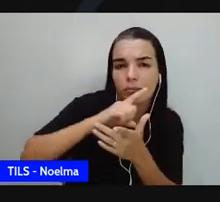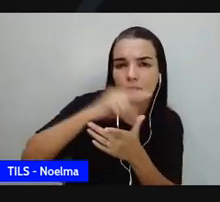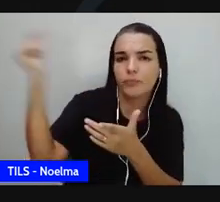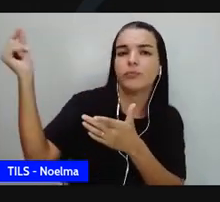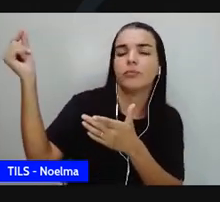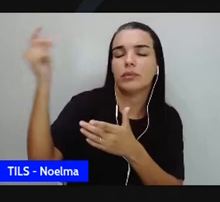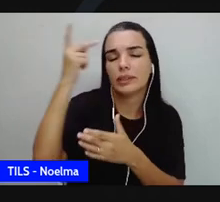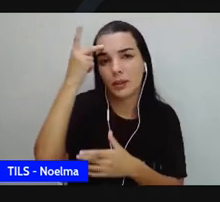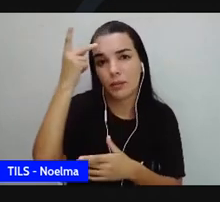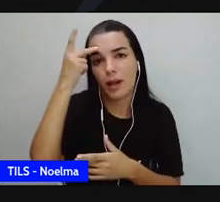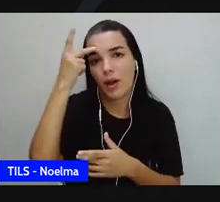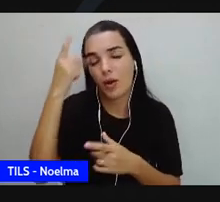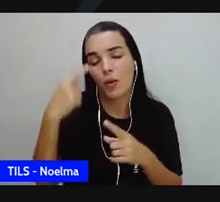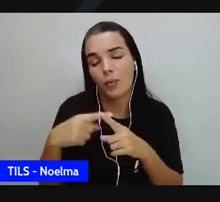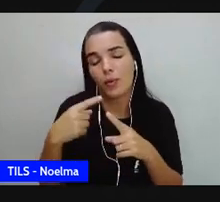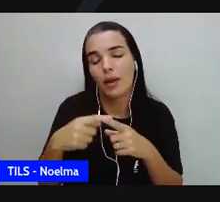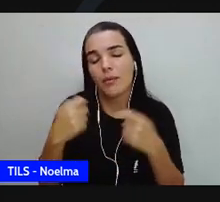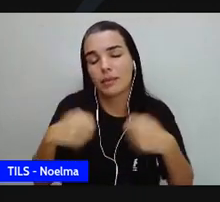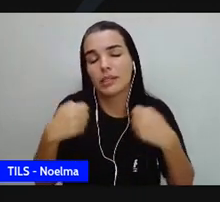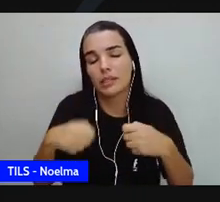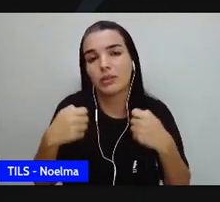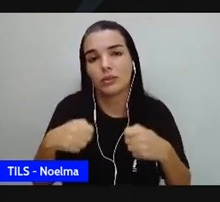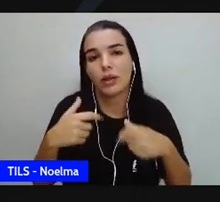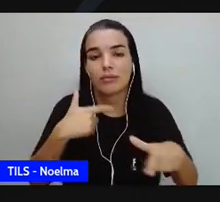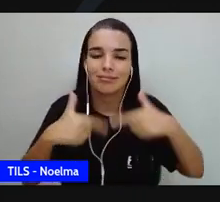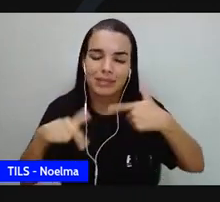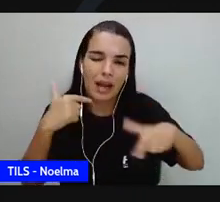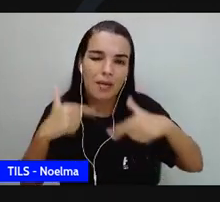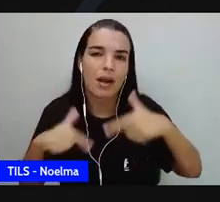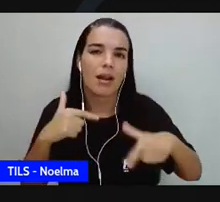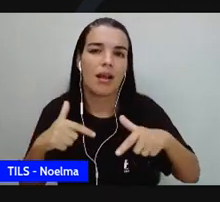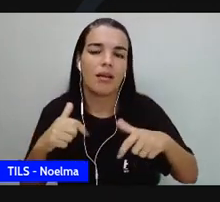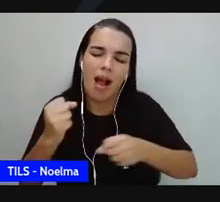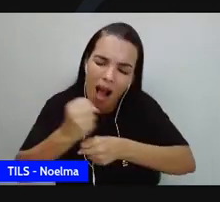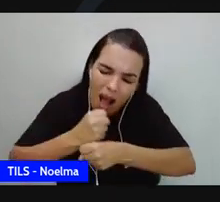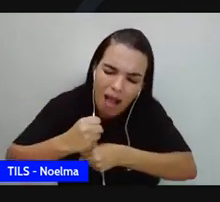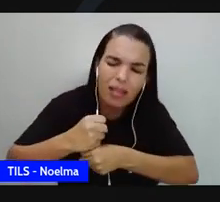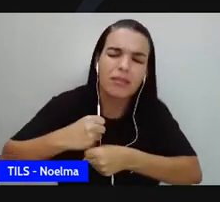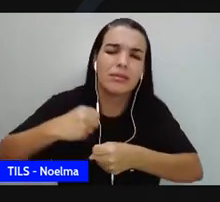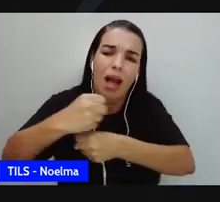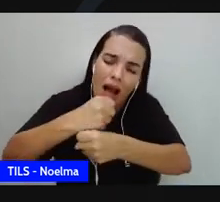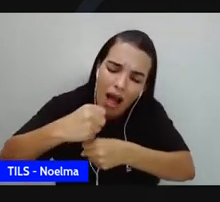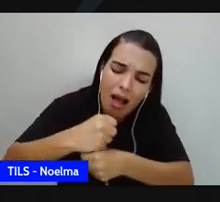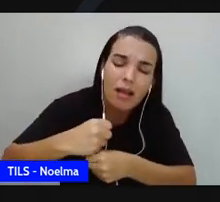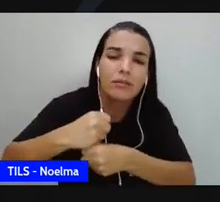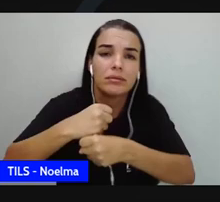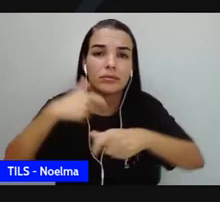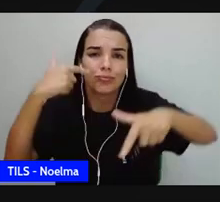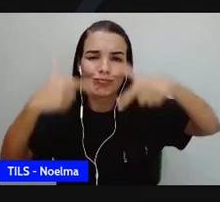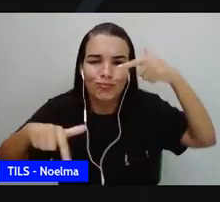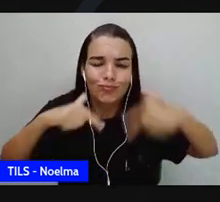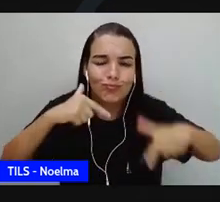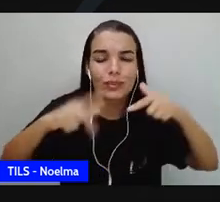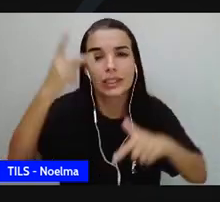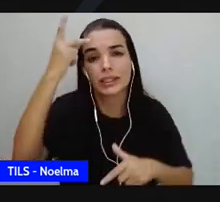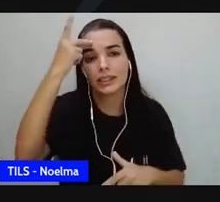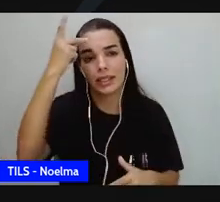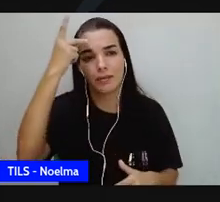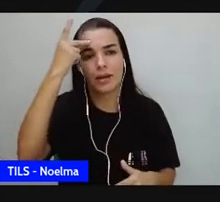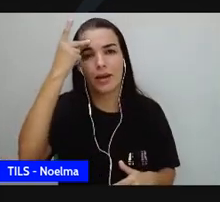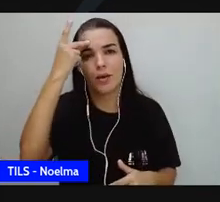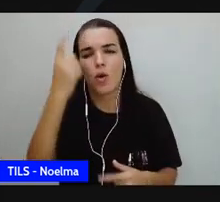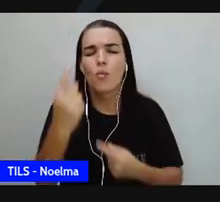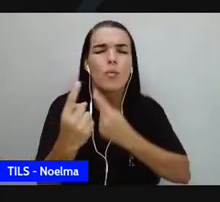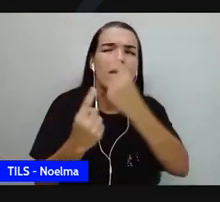Ganhar a vida, às vezes, nunca mais volta a casa, então leva anos e anos para vir, outros, como dizia minha avó, que está só em caixão,